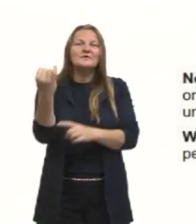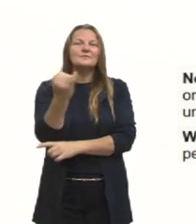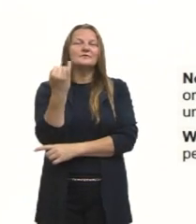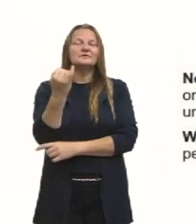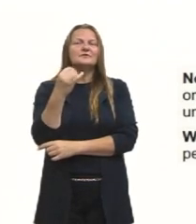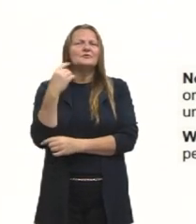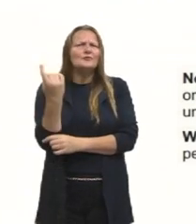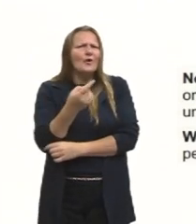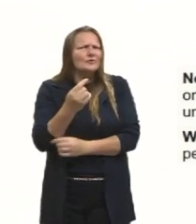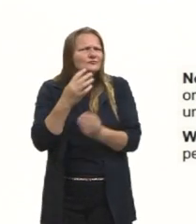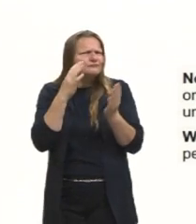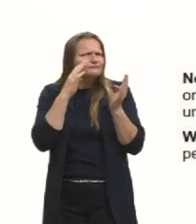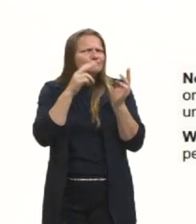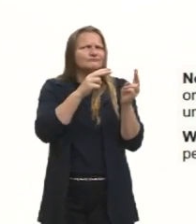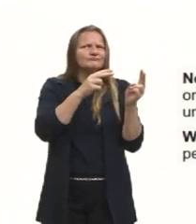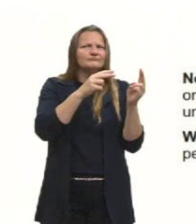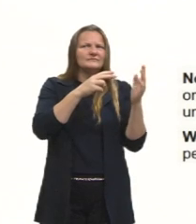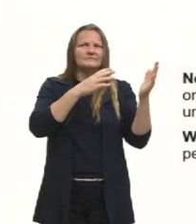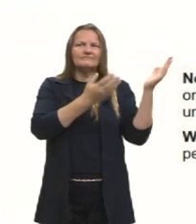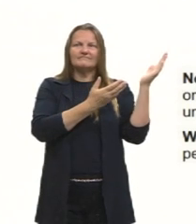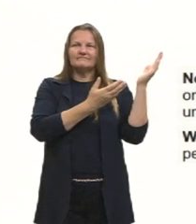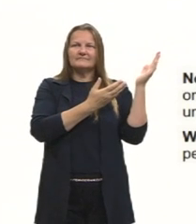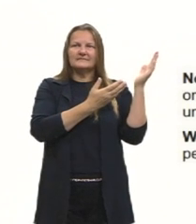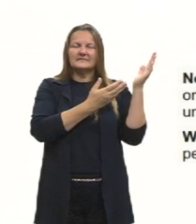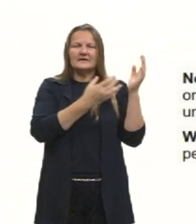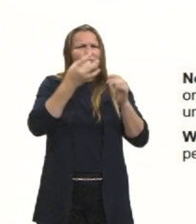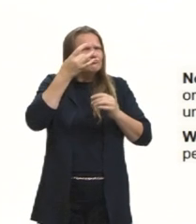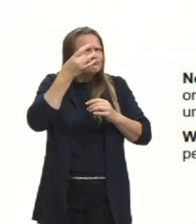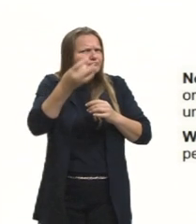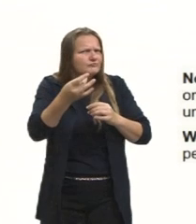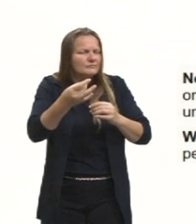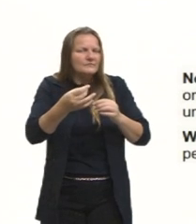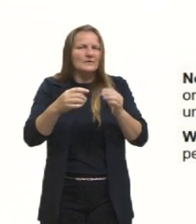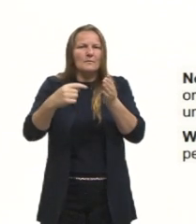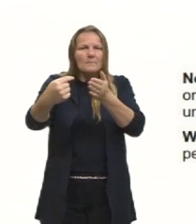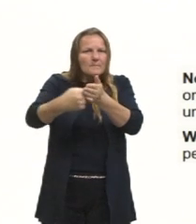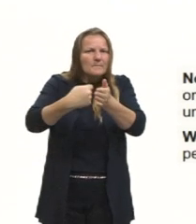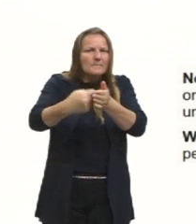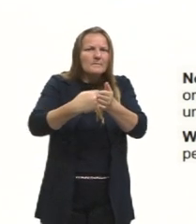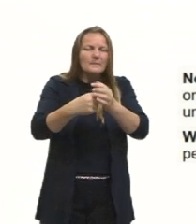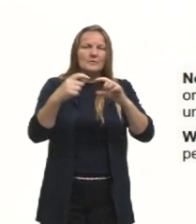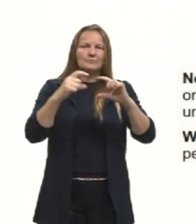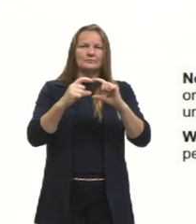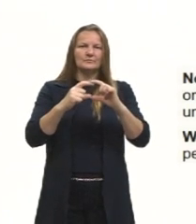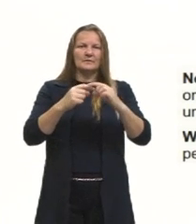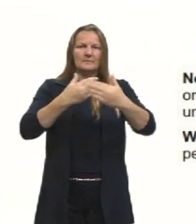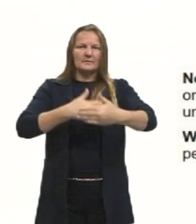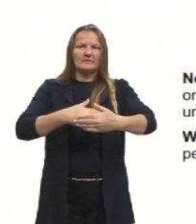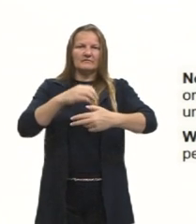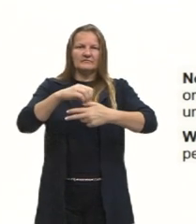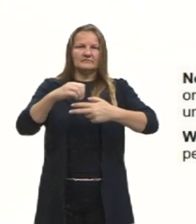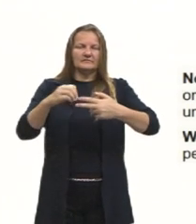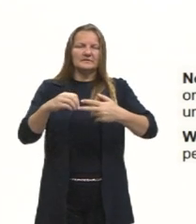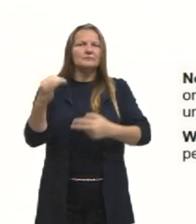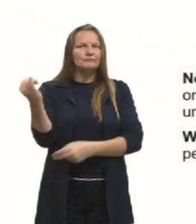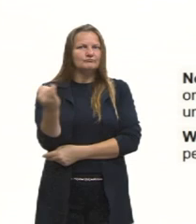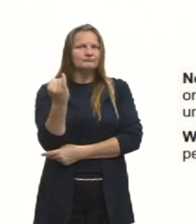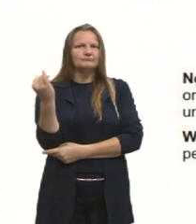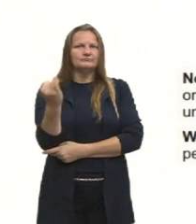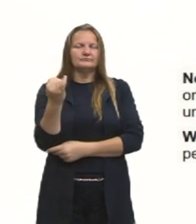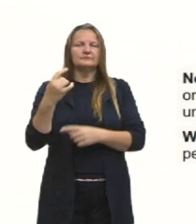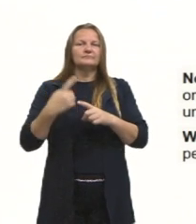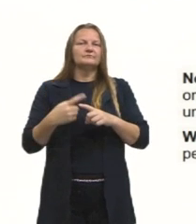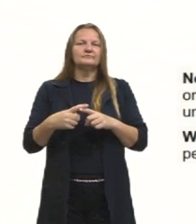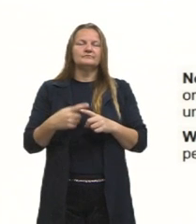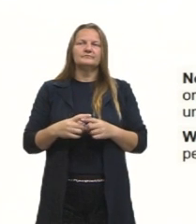nós nos atermos diretamente à questão específica que está na prova do ENEM. Isto é muito importante. Por